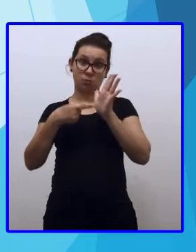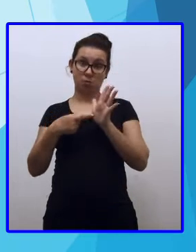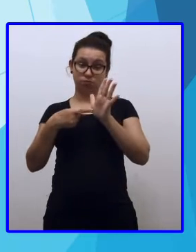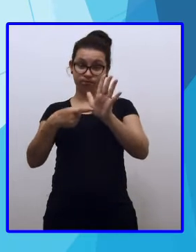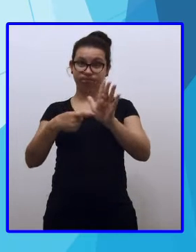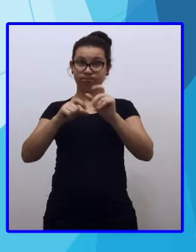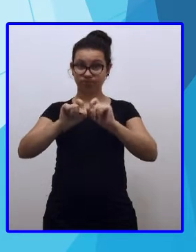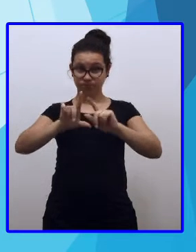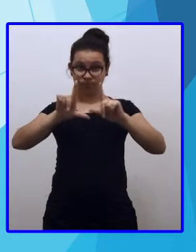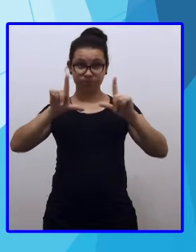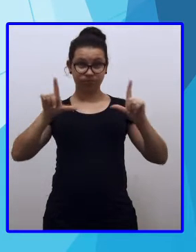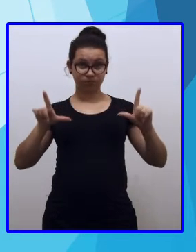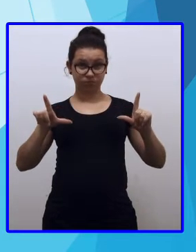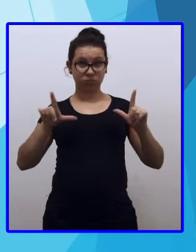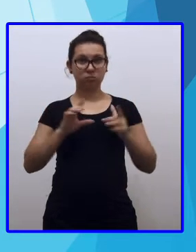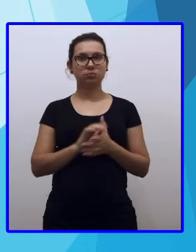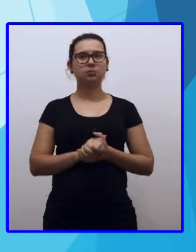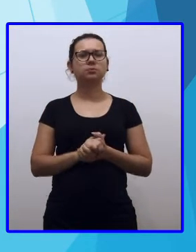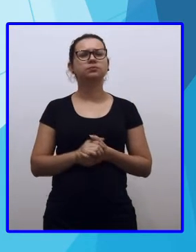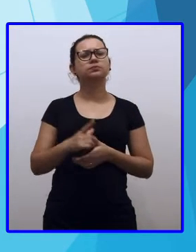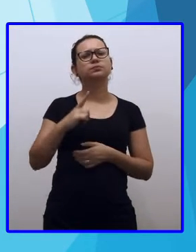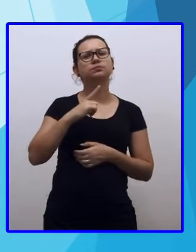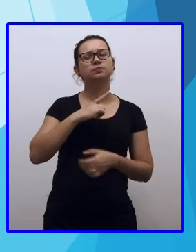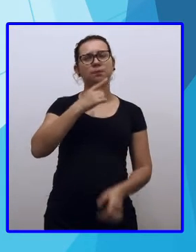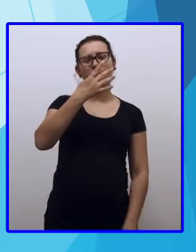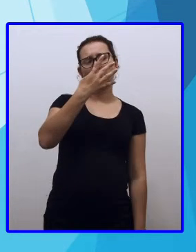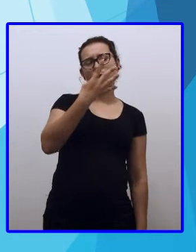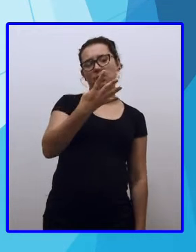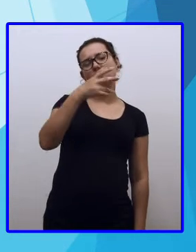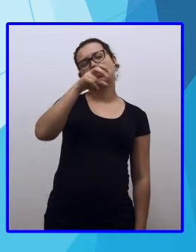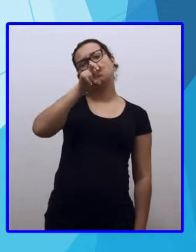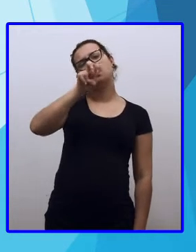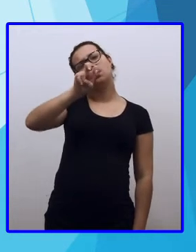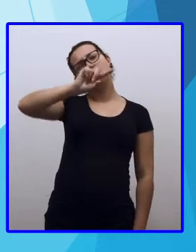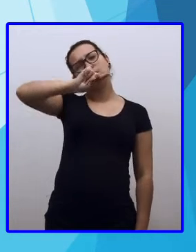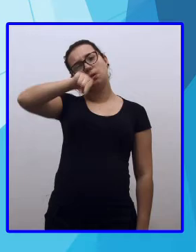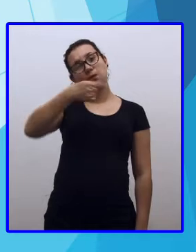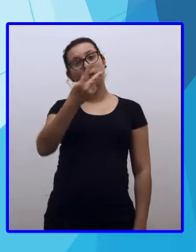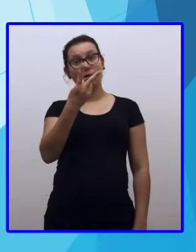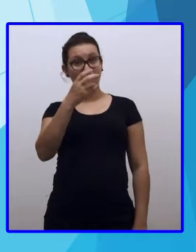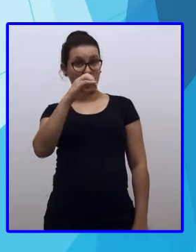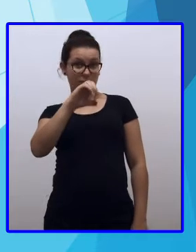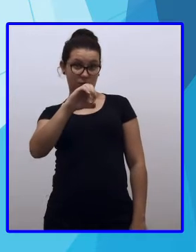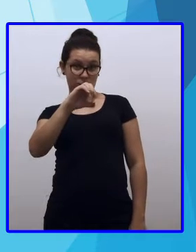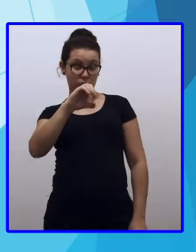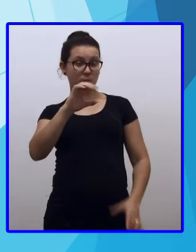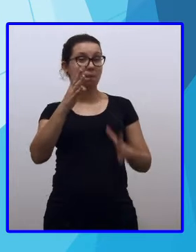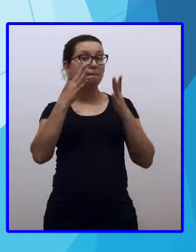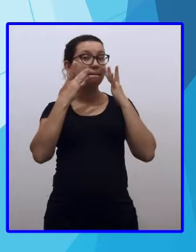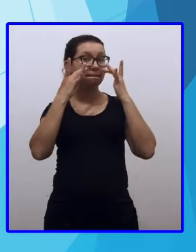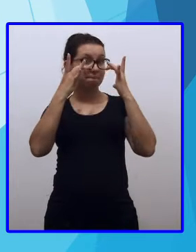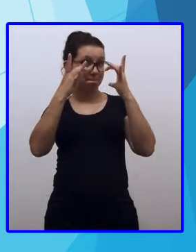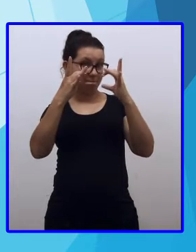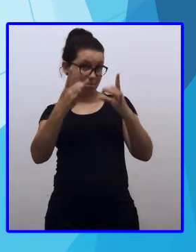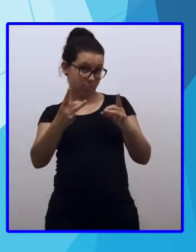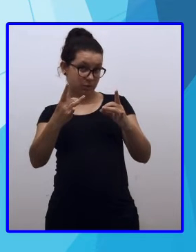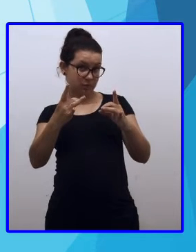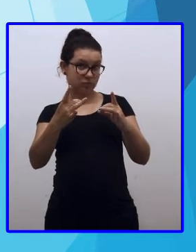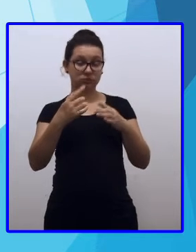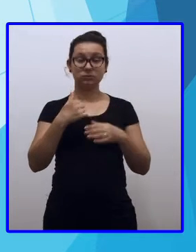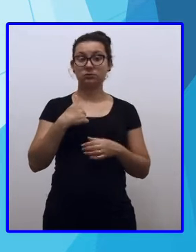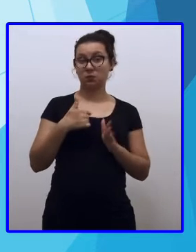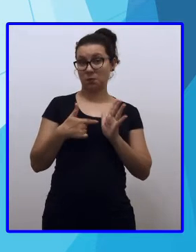da tela. Nós temos aí 45 reais e 20 centavos. Preste atenção no que eu vou